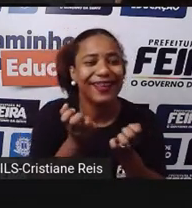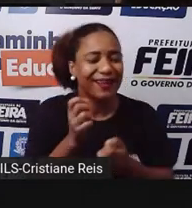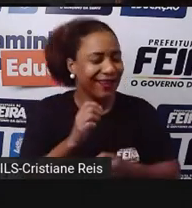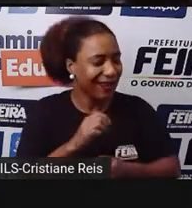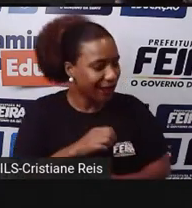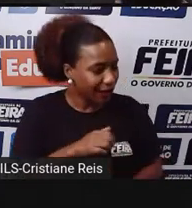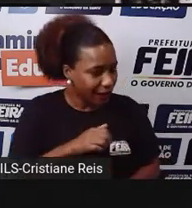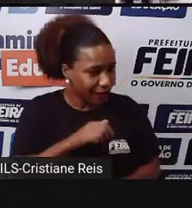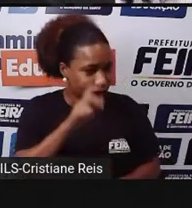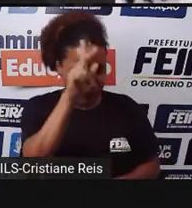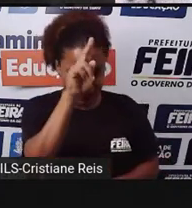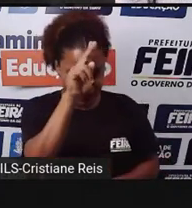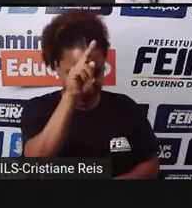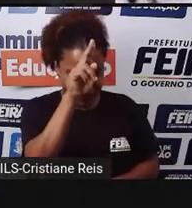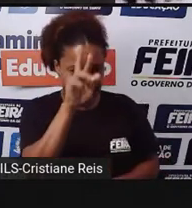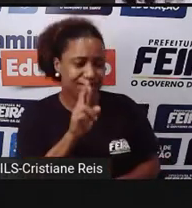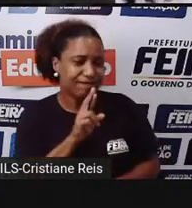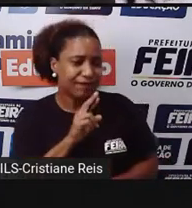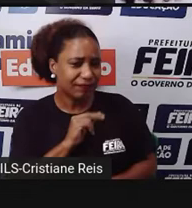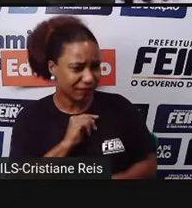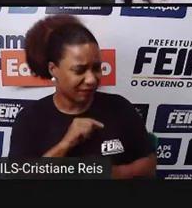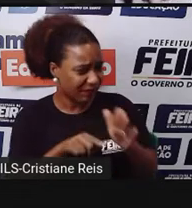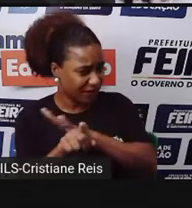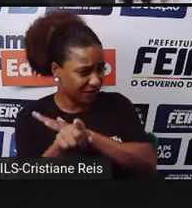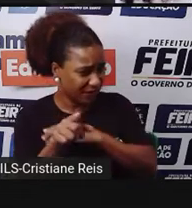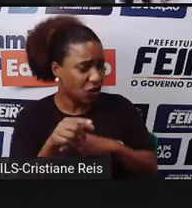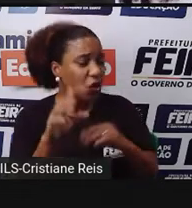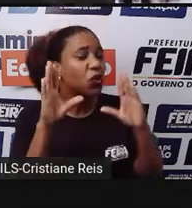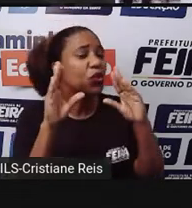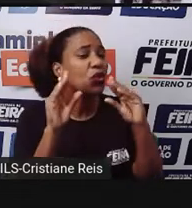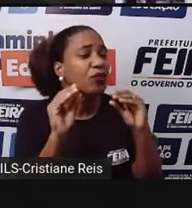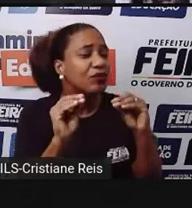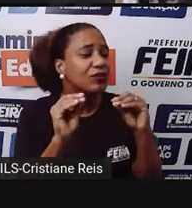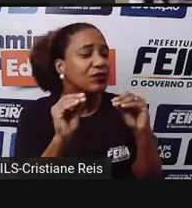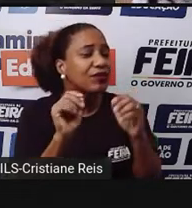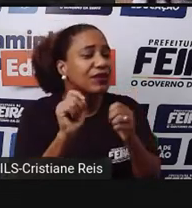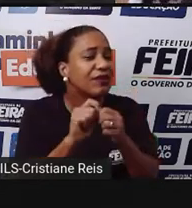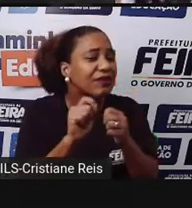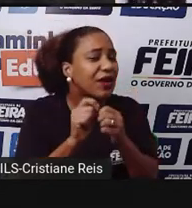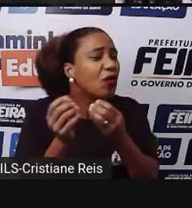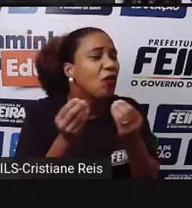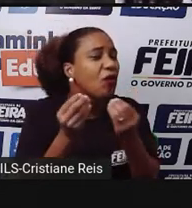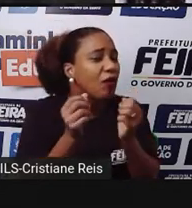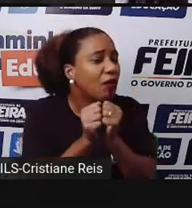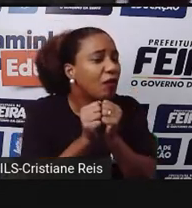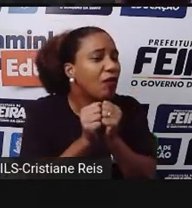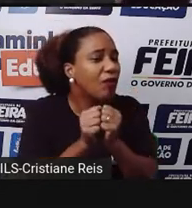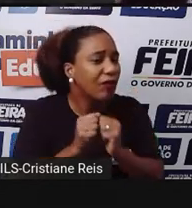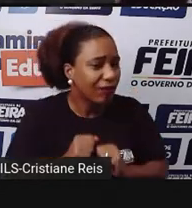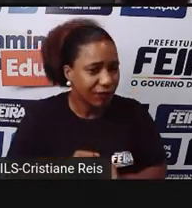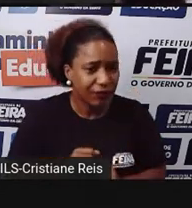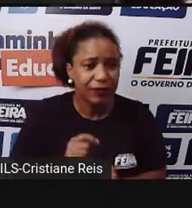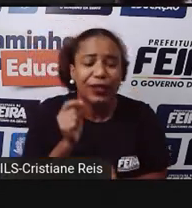Baratinha perguntou E como é que você faz de noite? O Ratinho respondeu